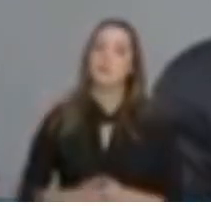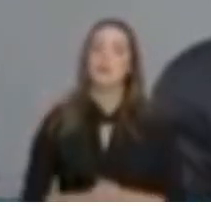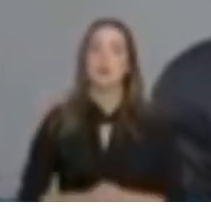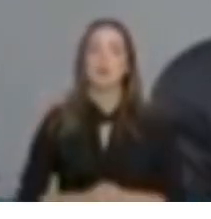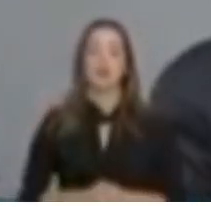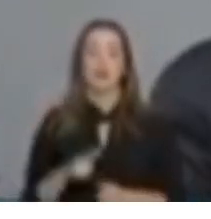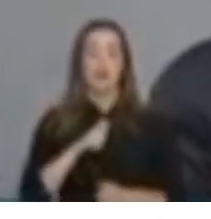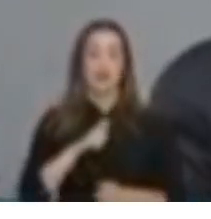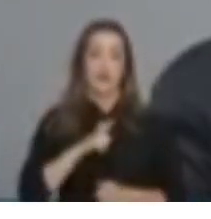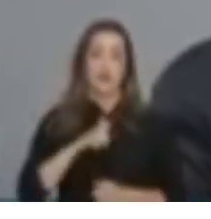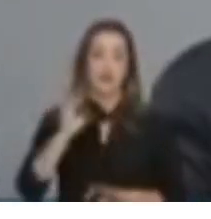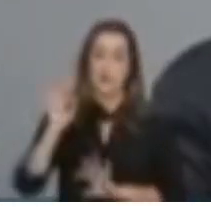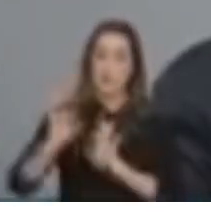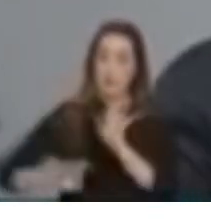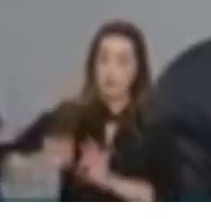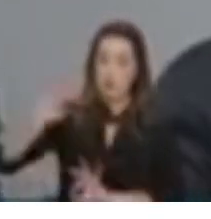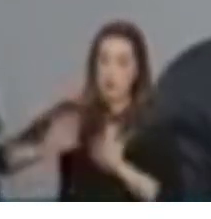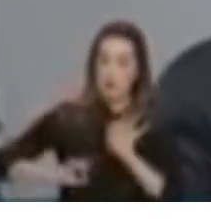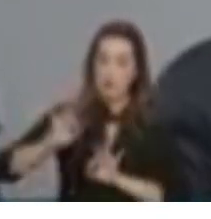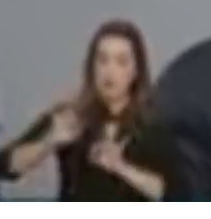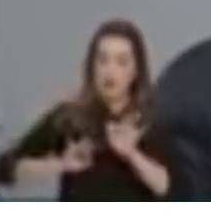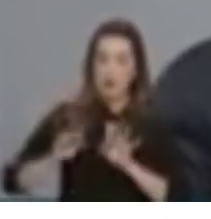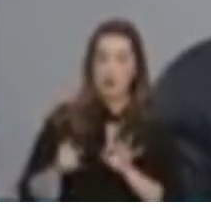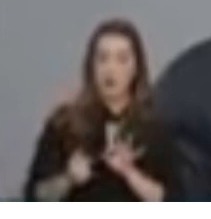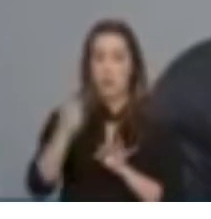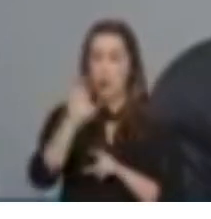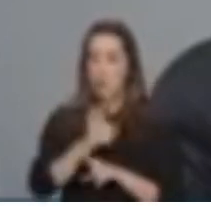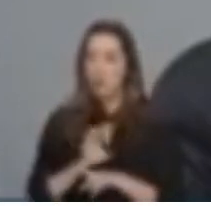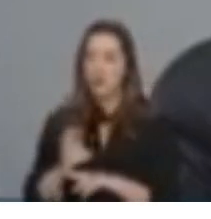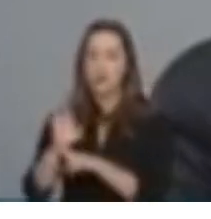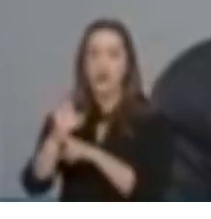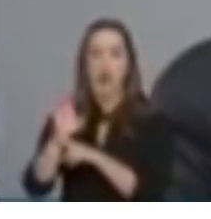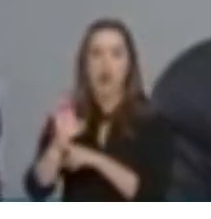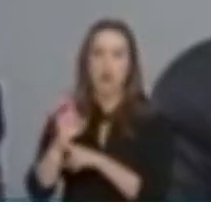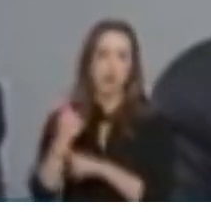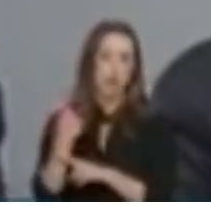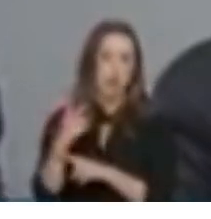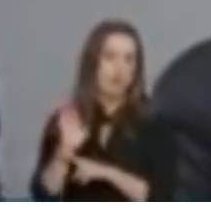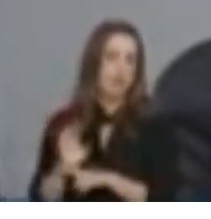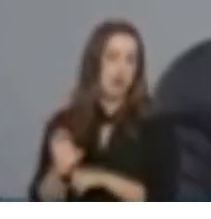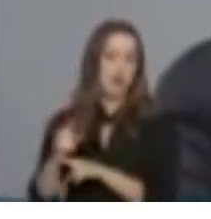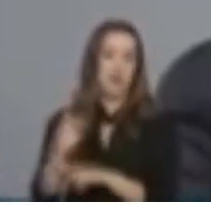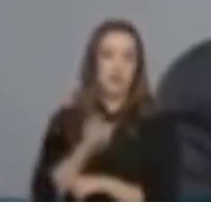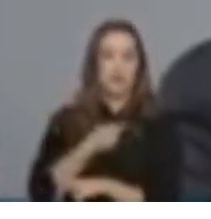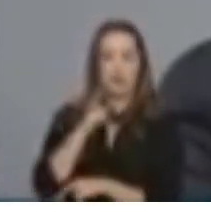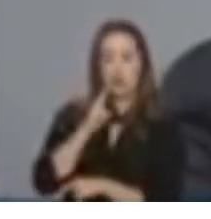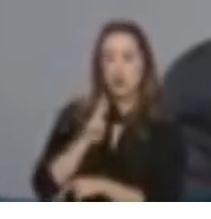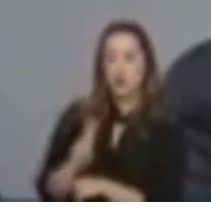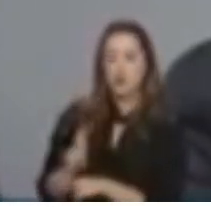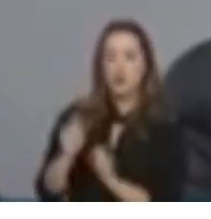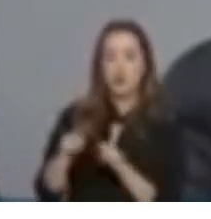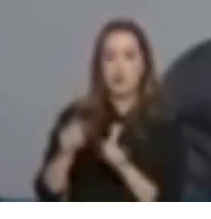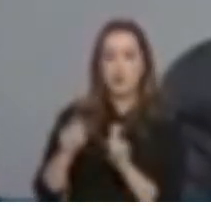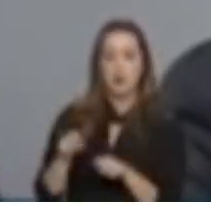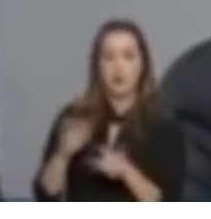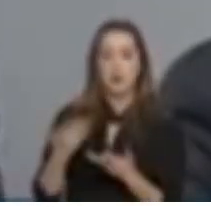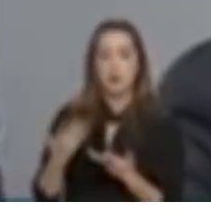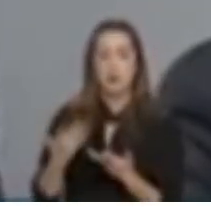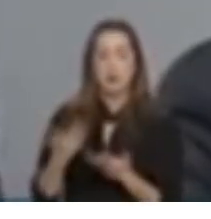Tínhamos preparado para um cenário de um Estado, uma região. O que está nos parecendo que pode nos